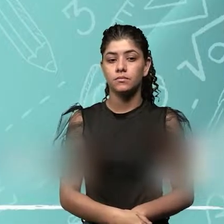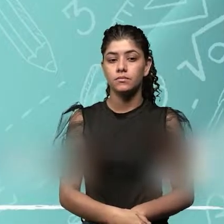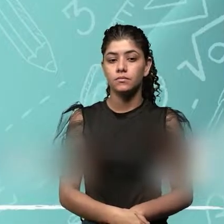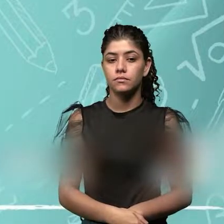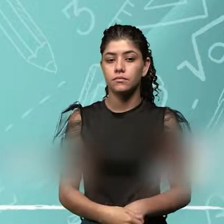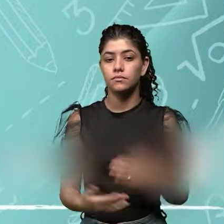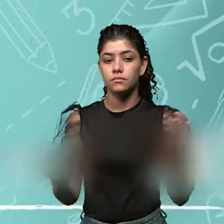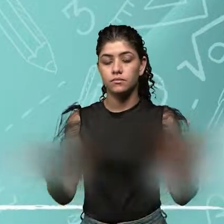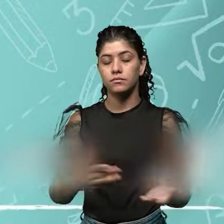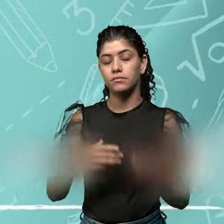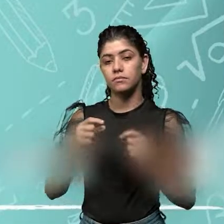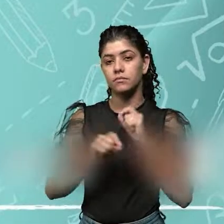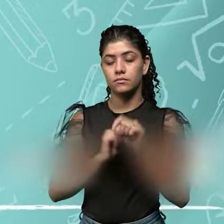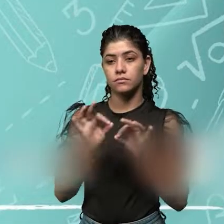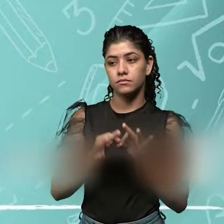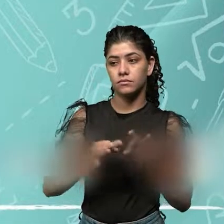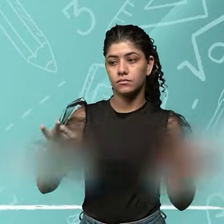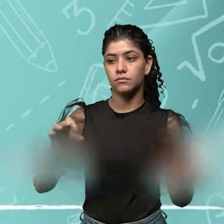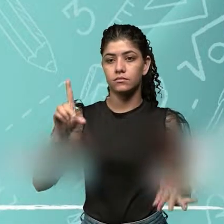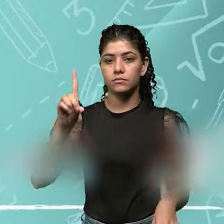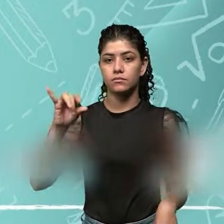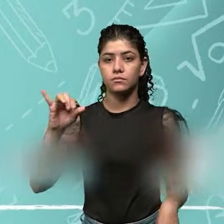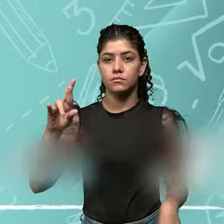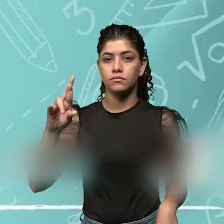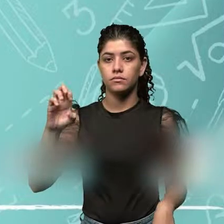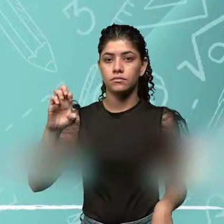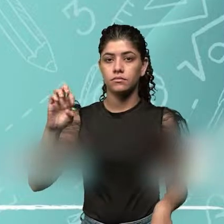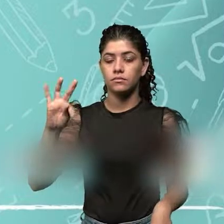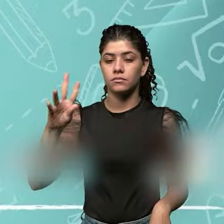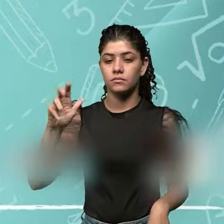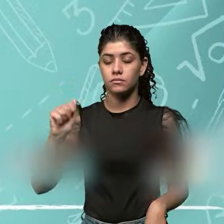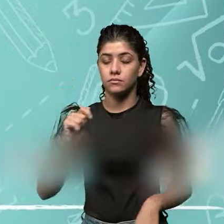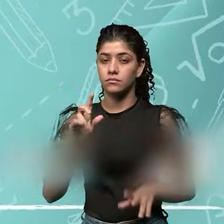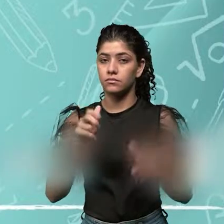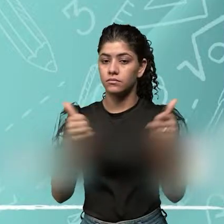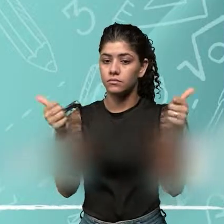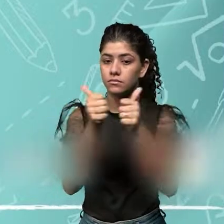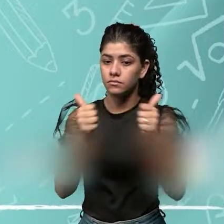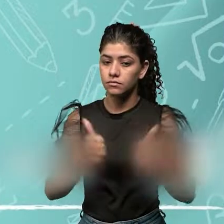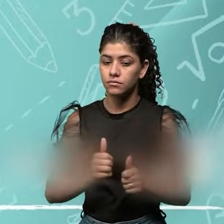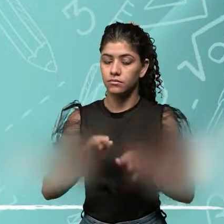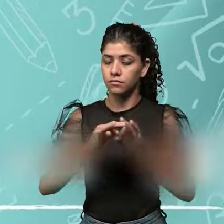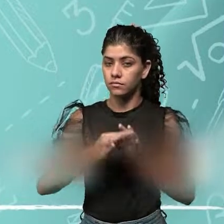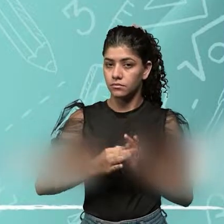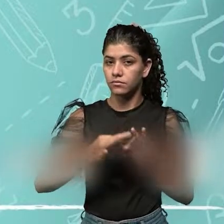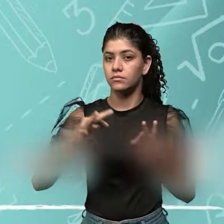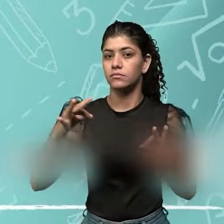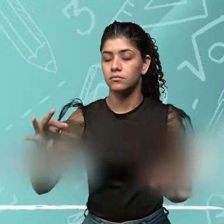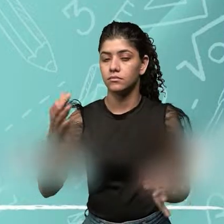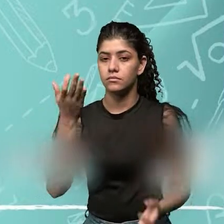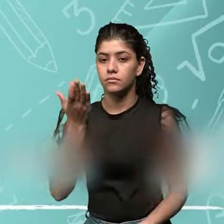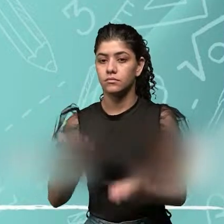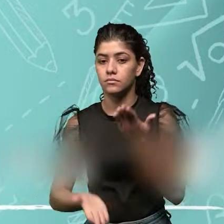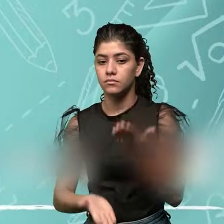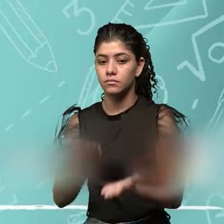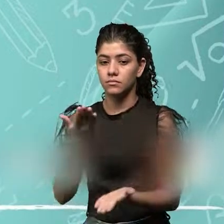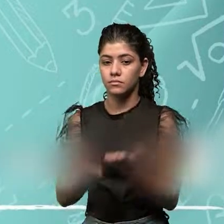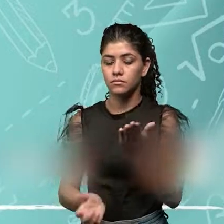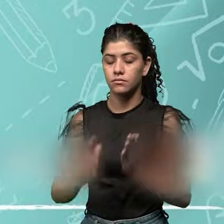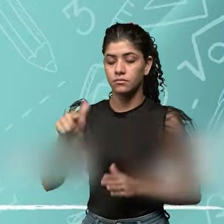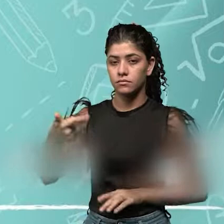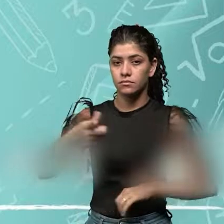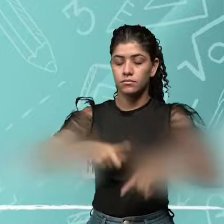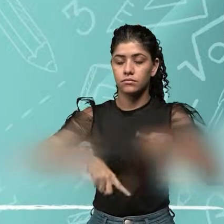Método, medição direta, consiste em avaliar a grandeza por medir, por comparação